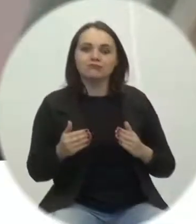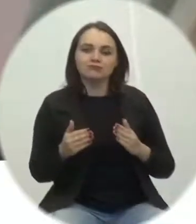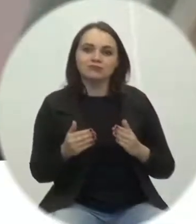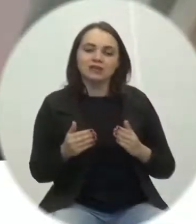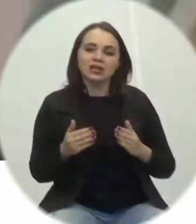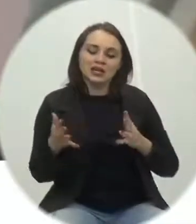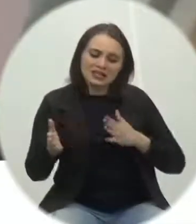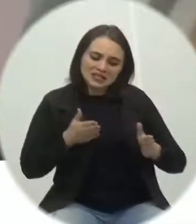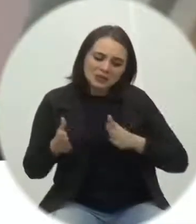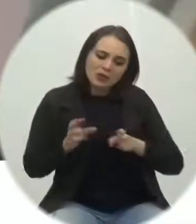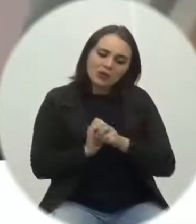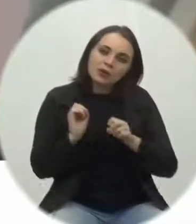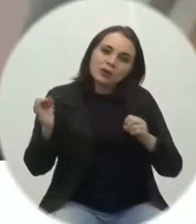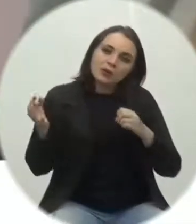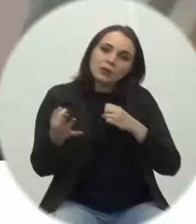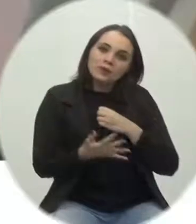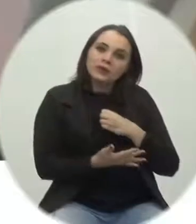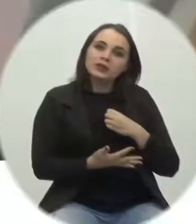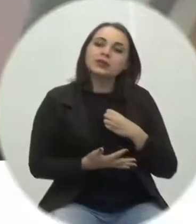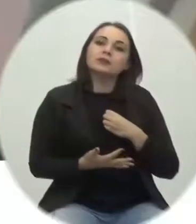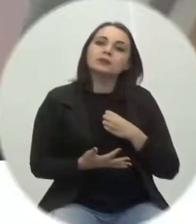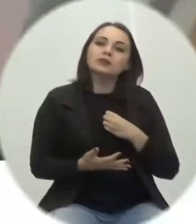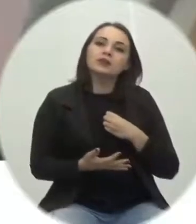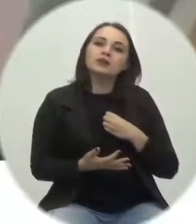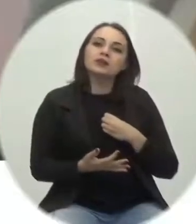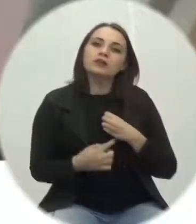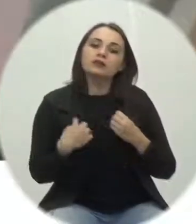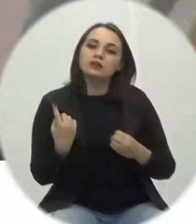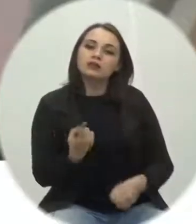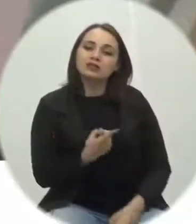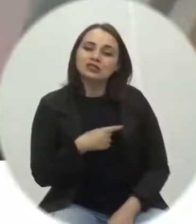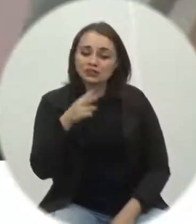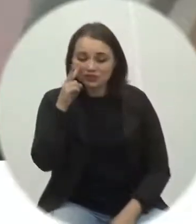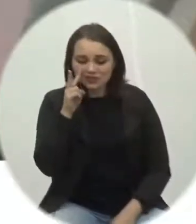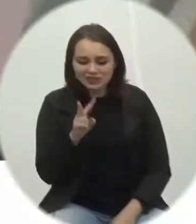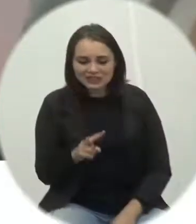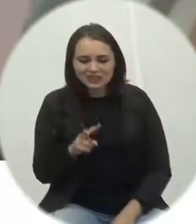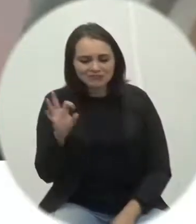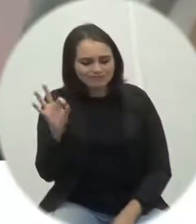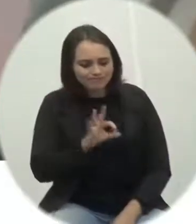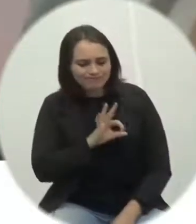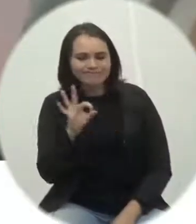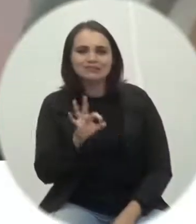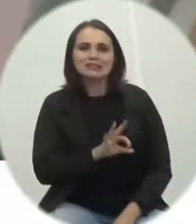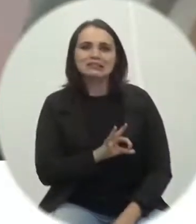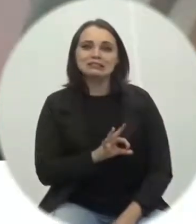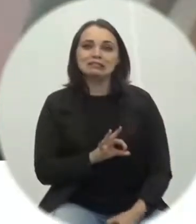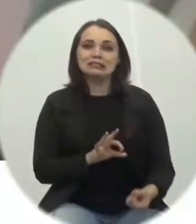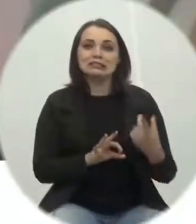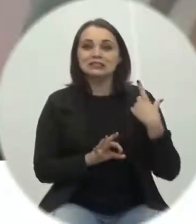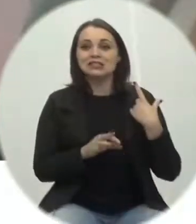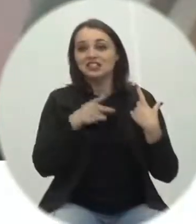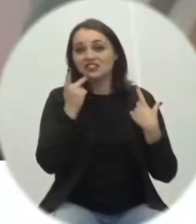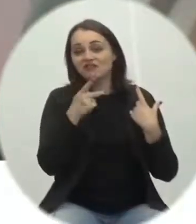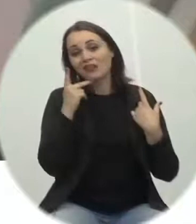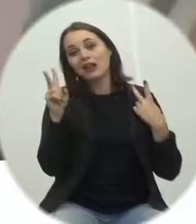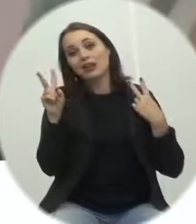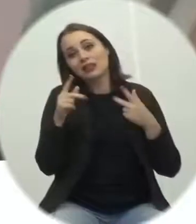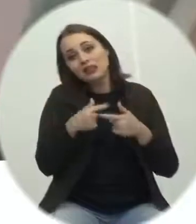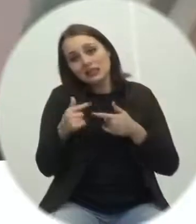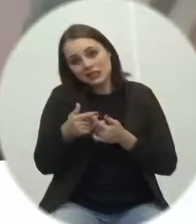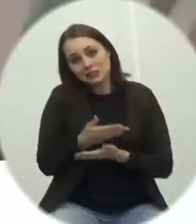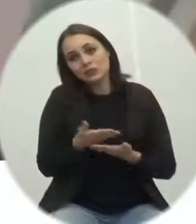que nesse período de pandemia a gente tem visto estatísticas tratando dessa questão